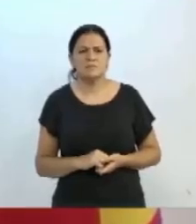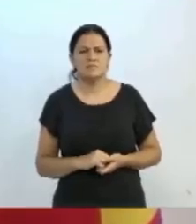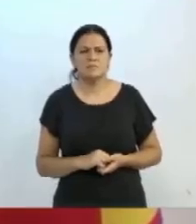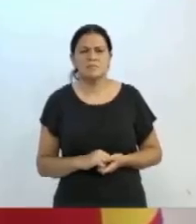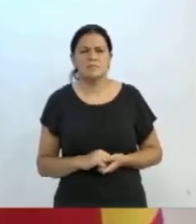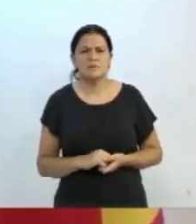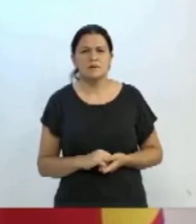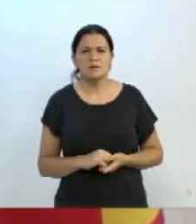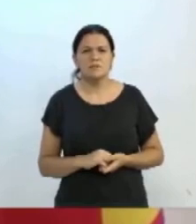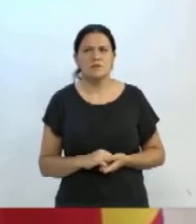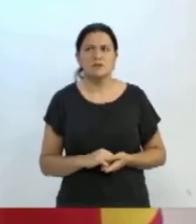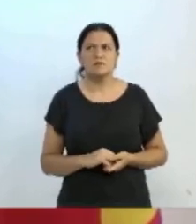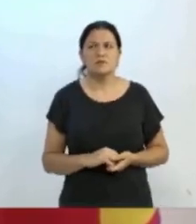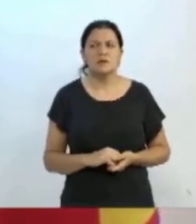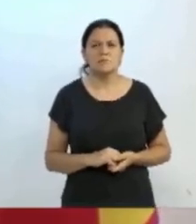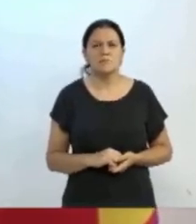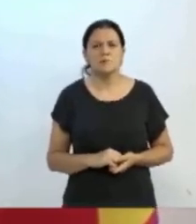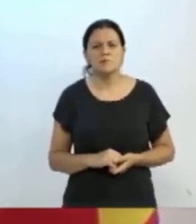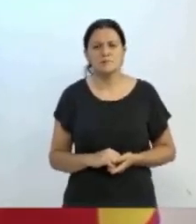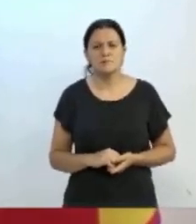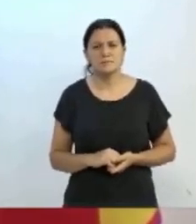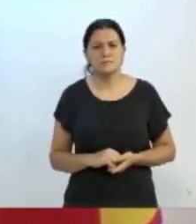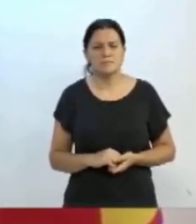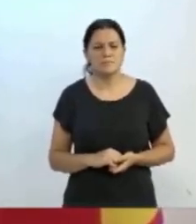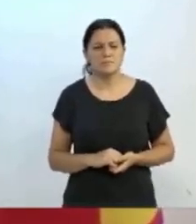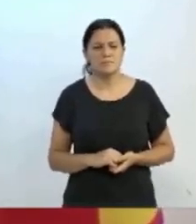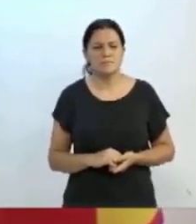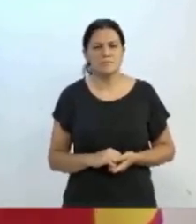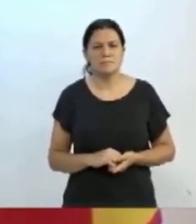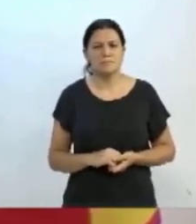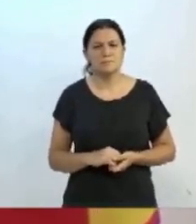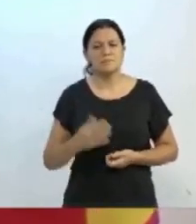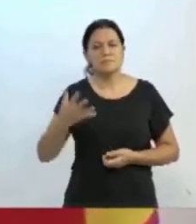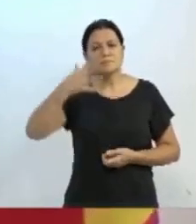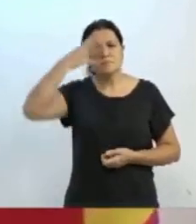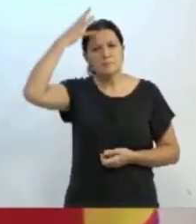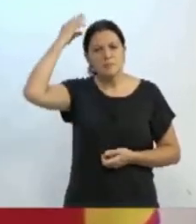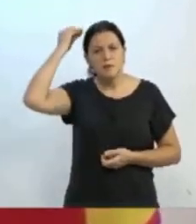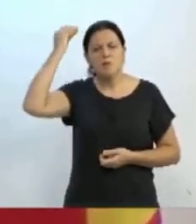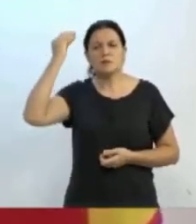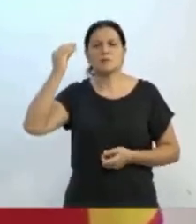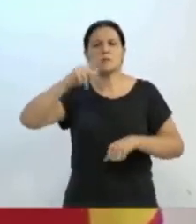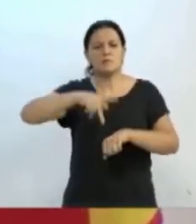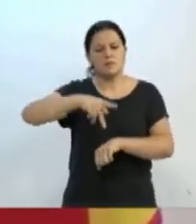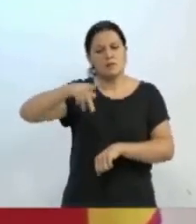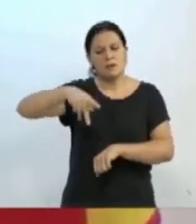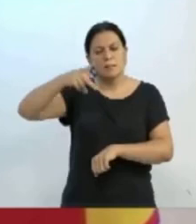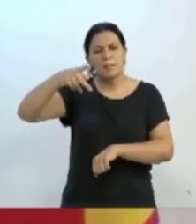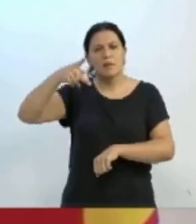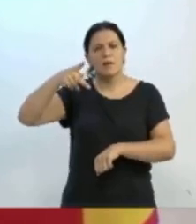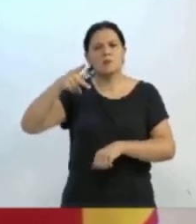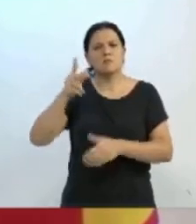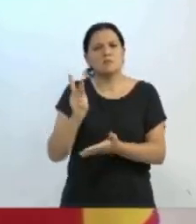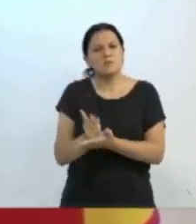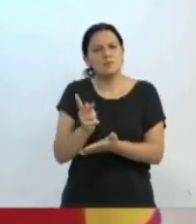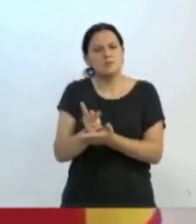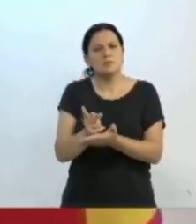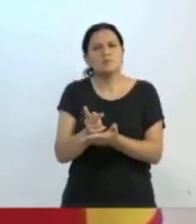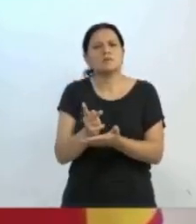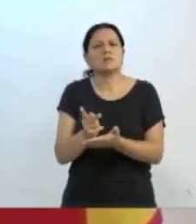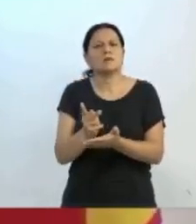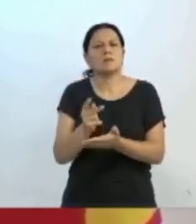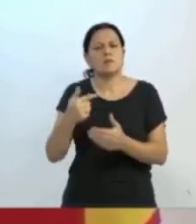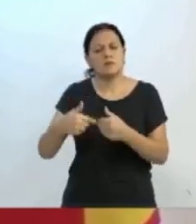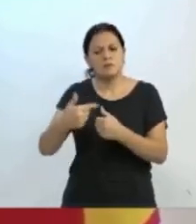Matias, que a Páscoa permaneça eternamente nessa cidade. Que nós tenhamos Páscoa todos os